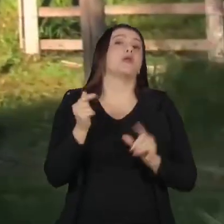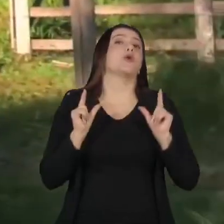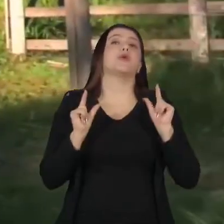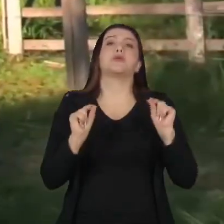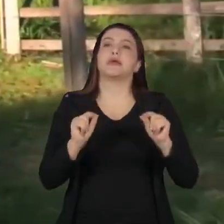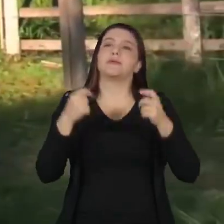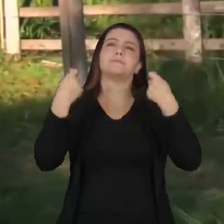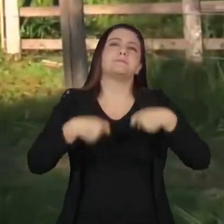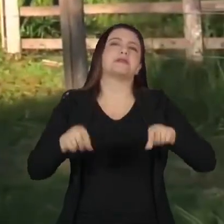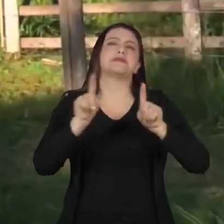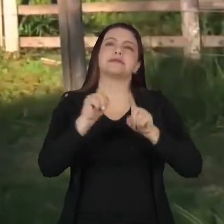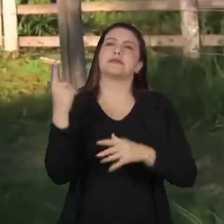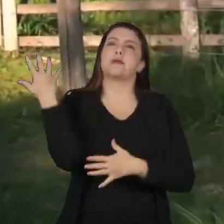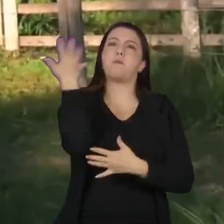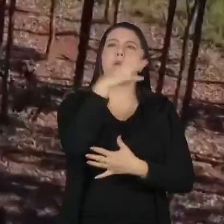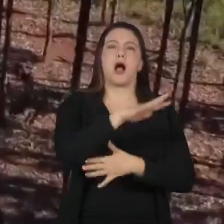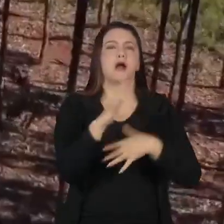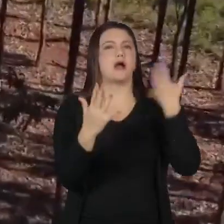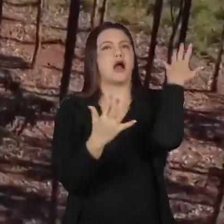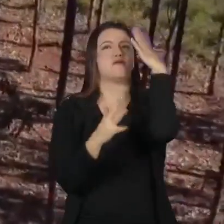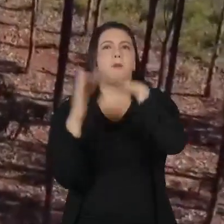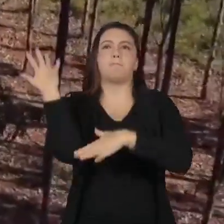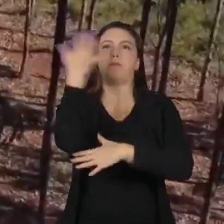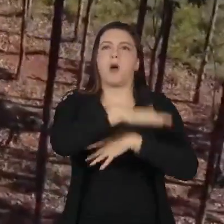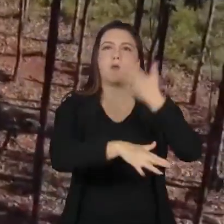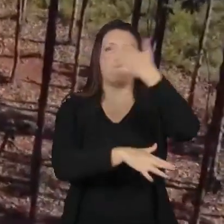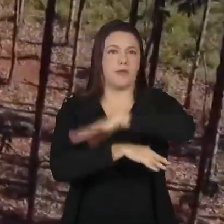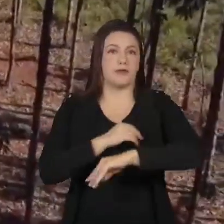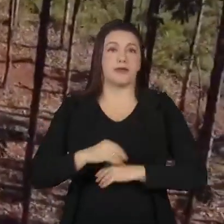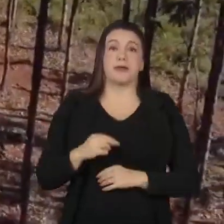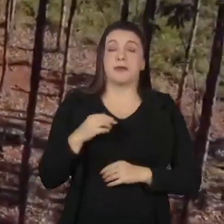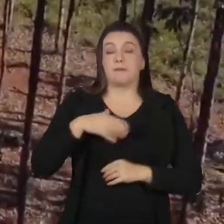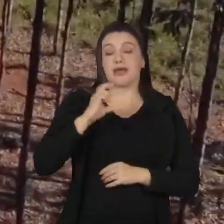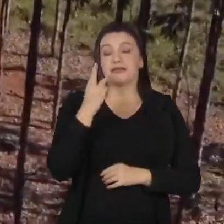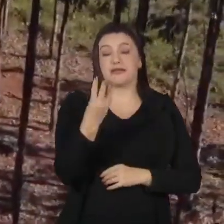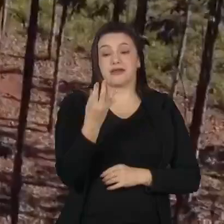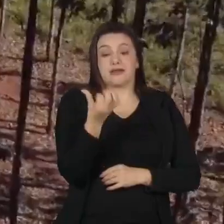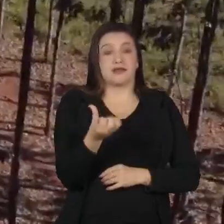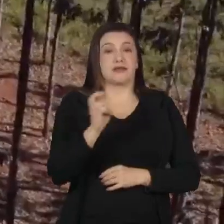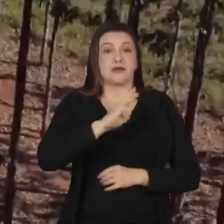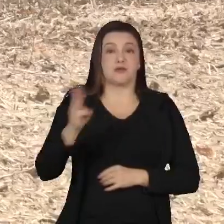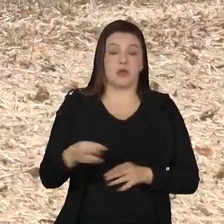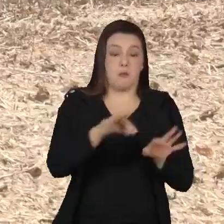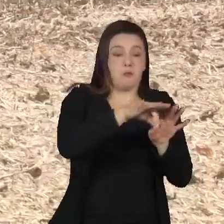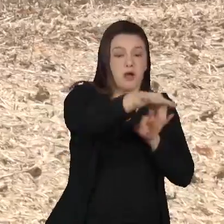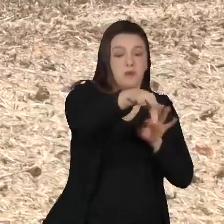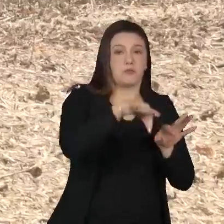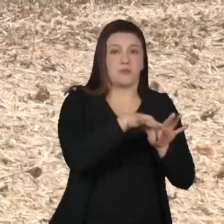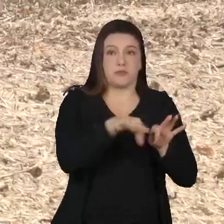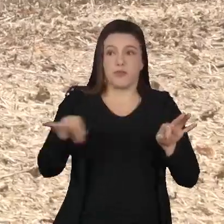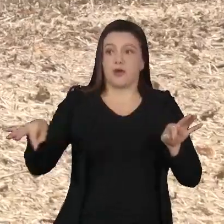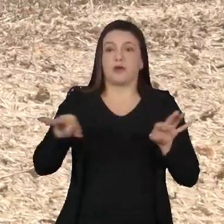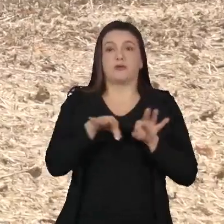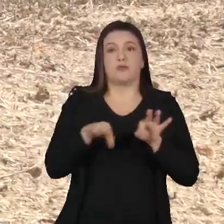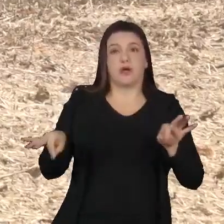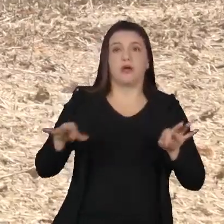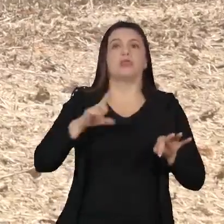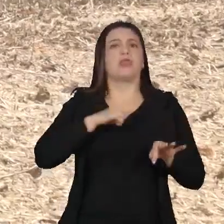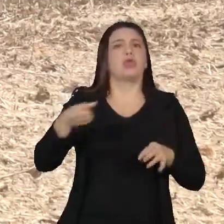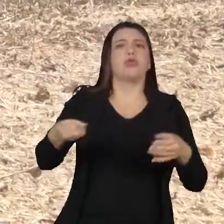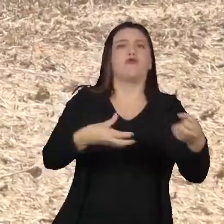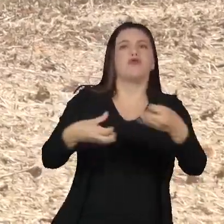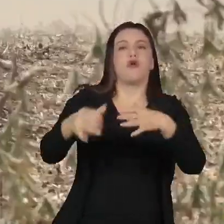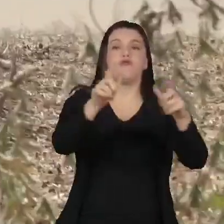sem a necessidade de desmatamentos. Os mais de 36 milhões de hectares apontados como potenciais novos